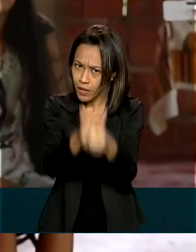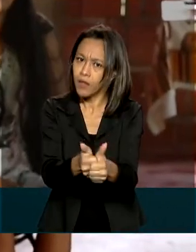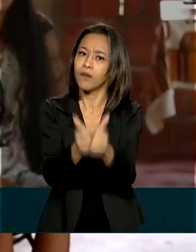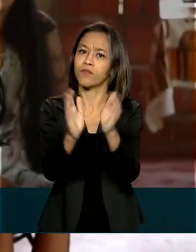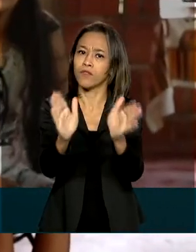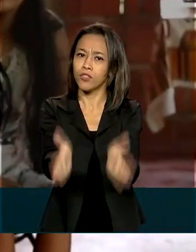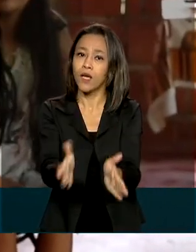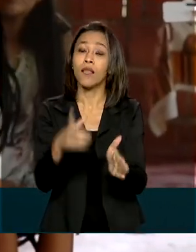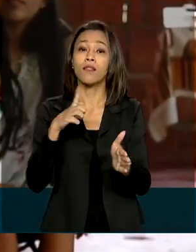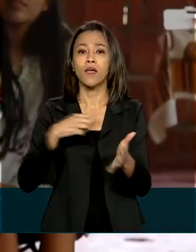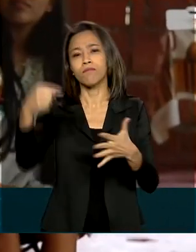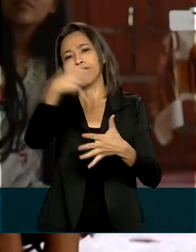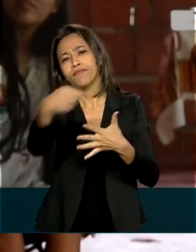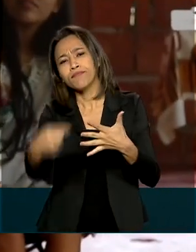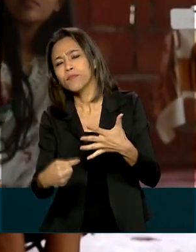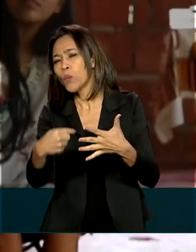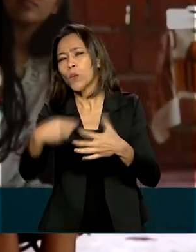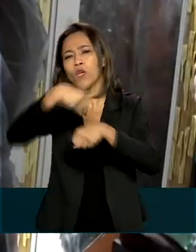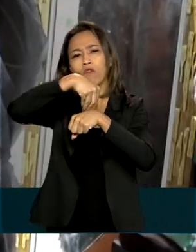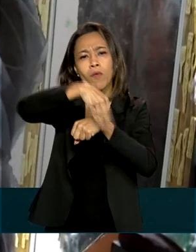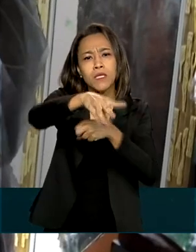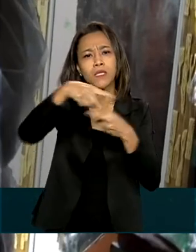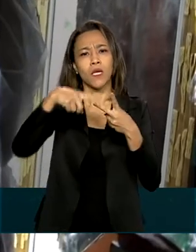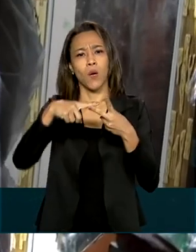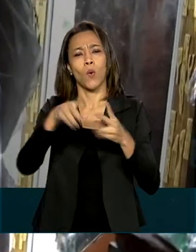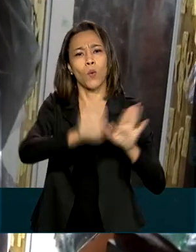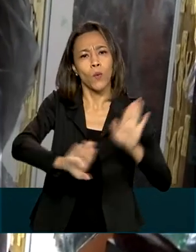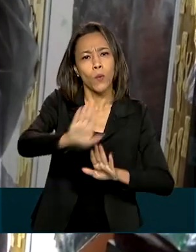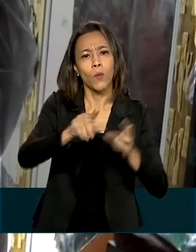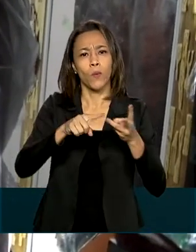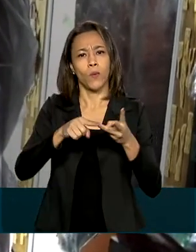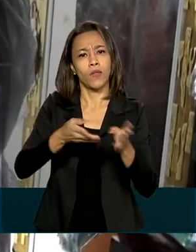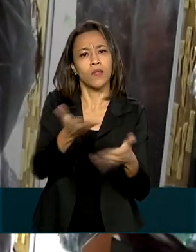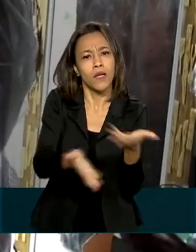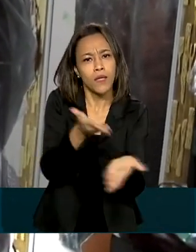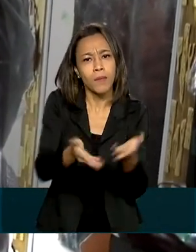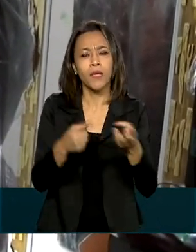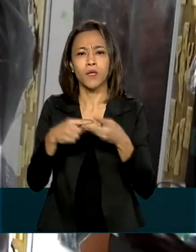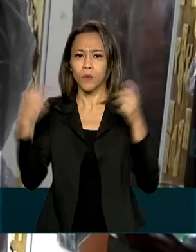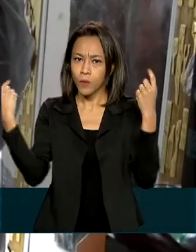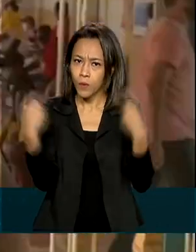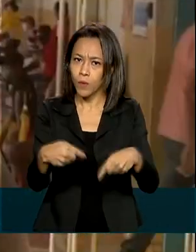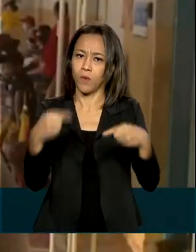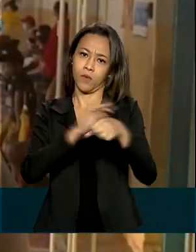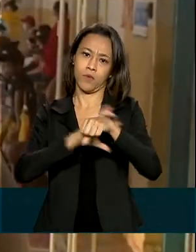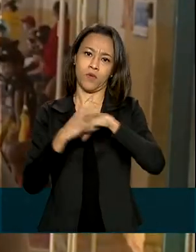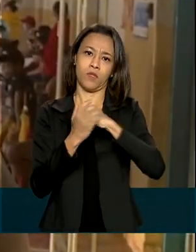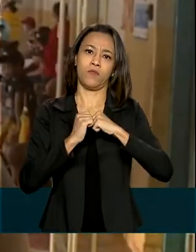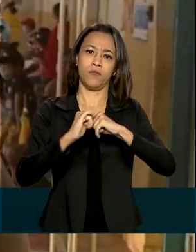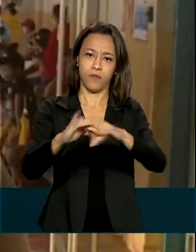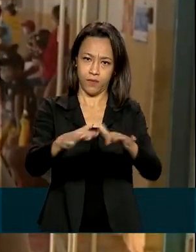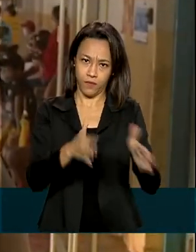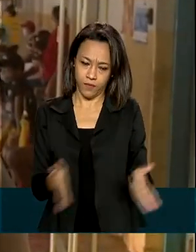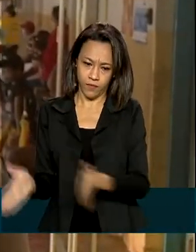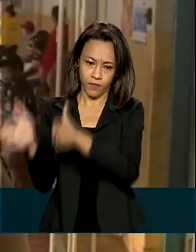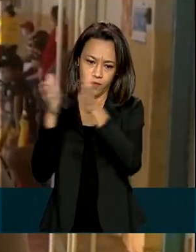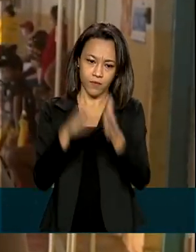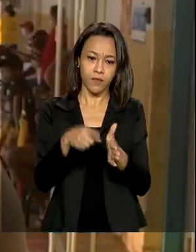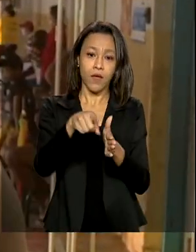ações envolvem informação, prevenção, tratamento e combate ao coronavírus. São ações